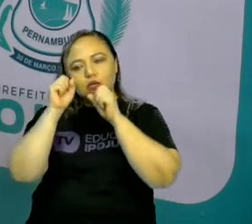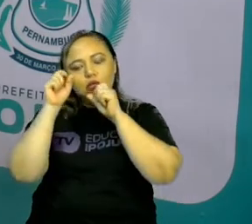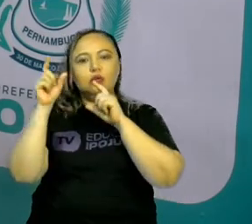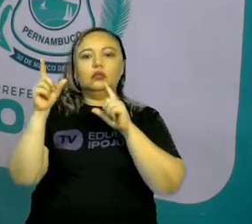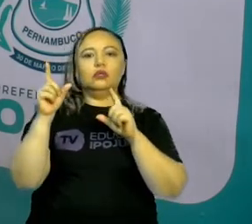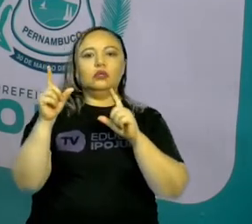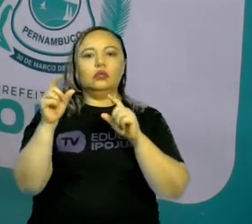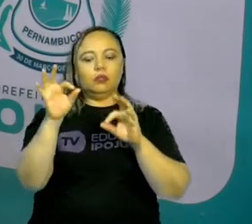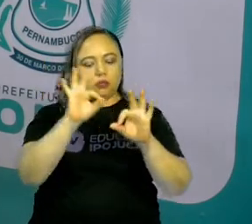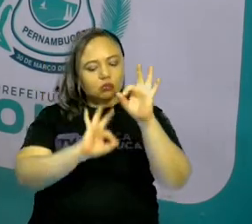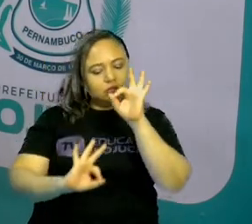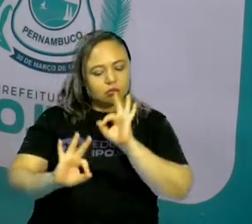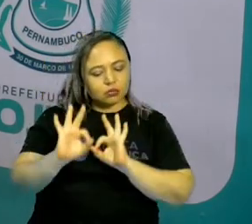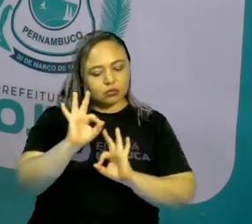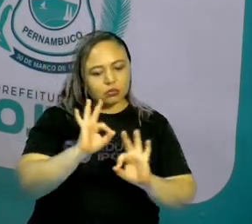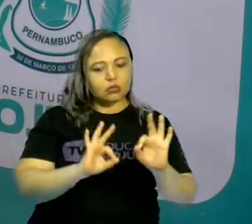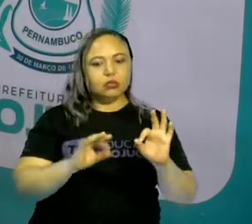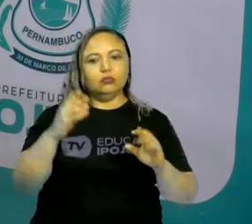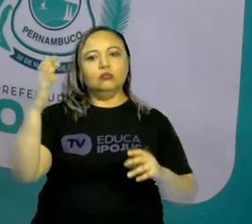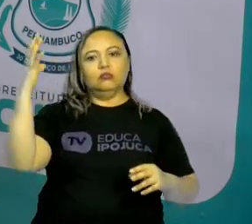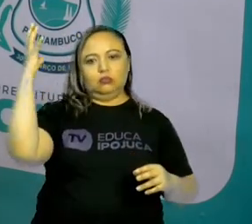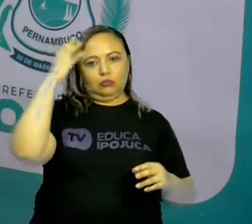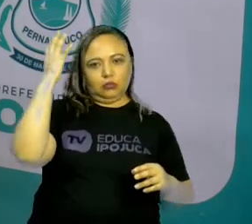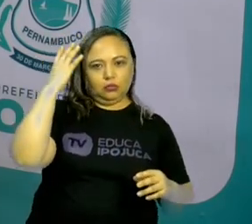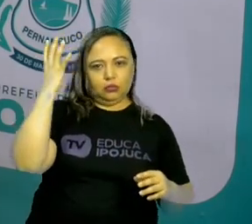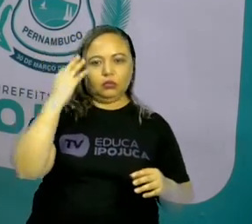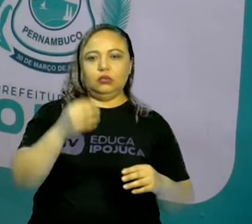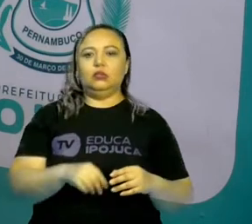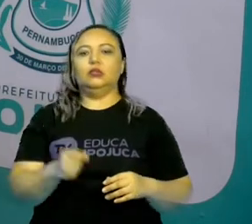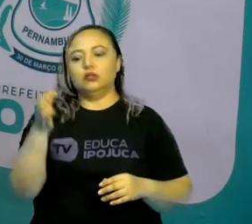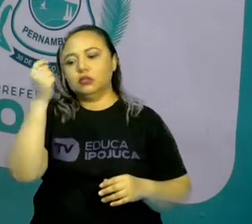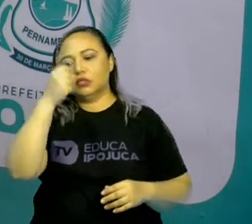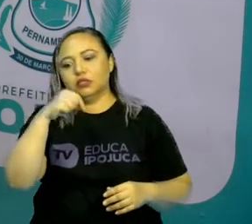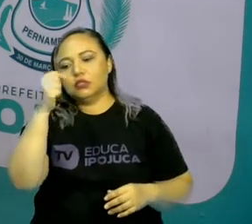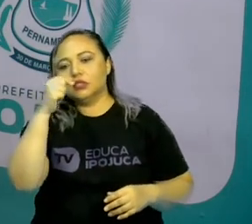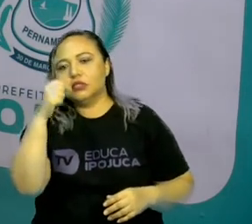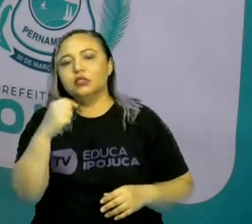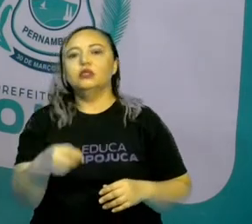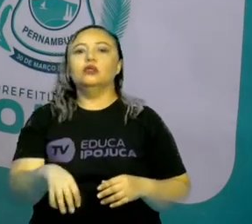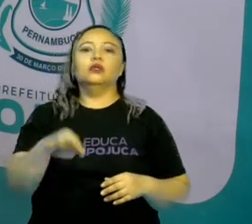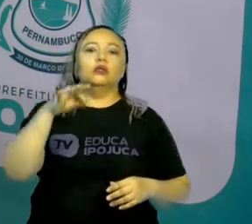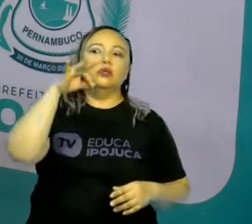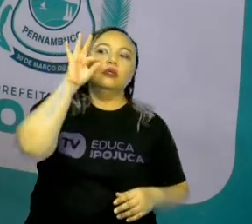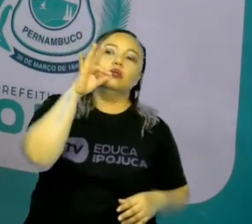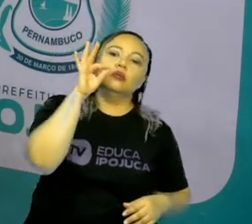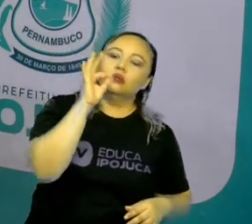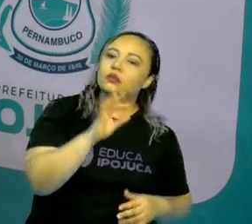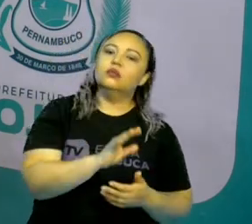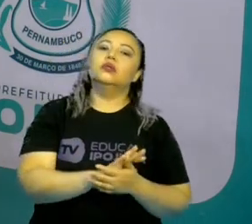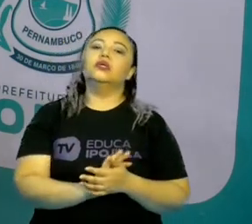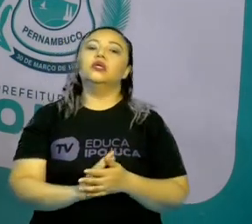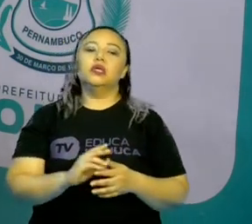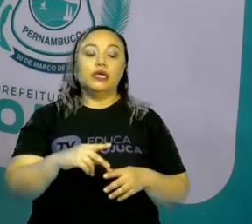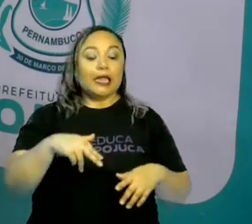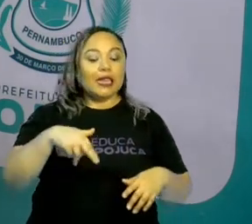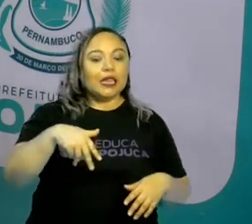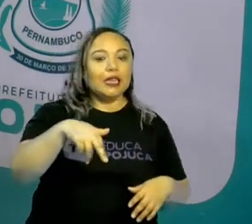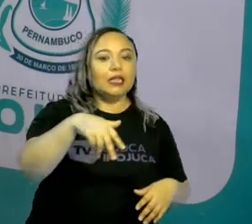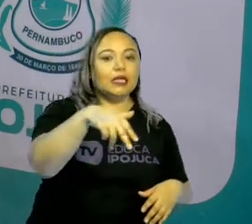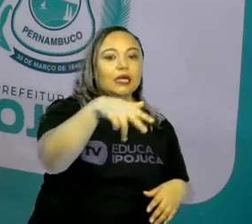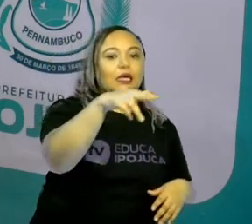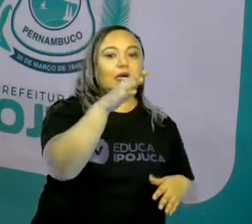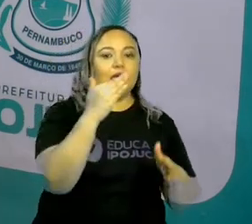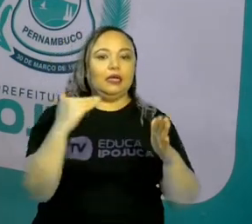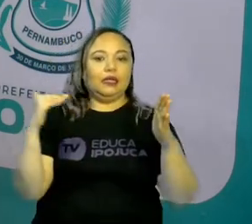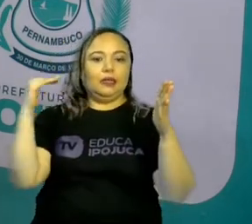e também escovar os dentes, não isso? E o percurso da casa